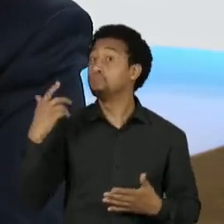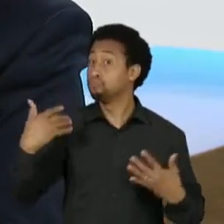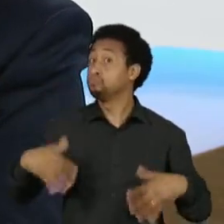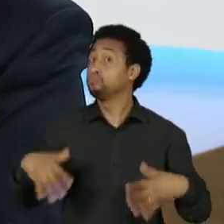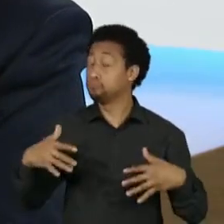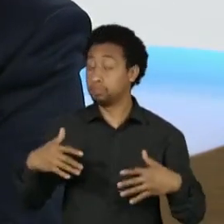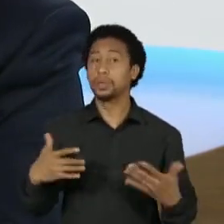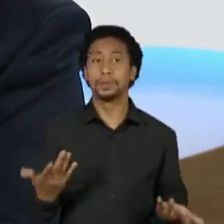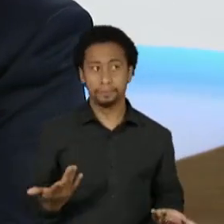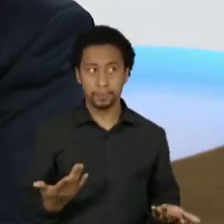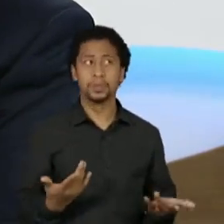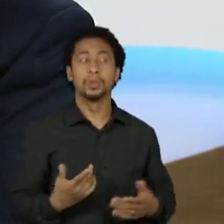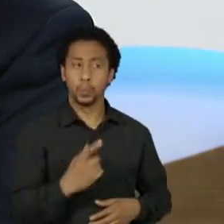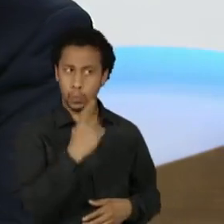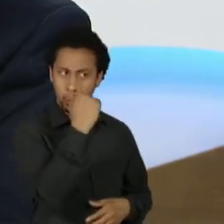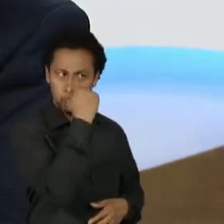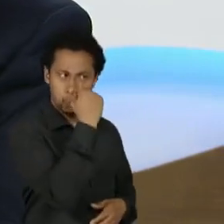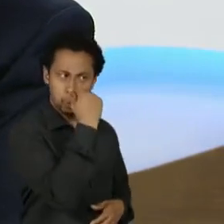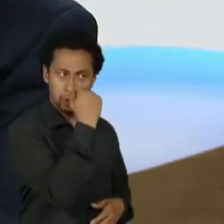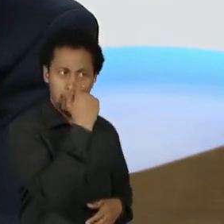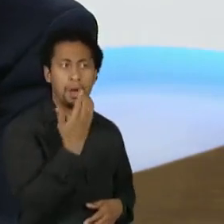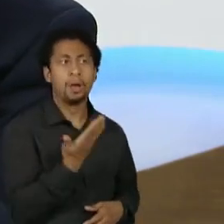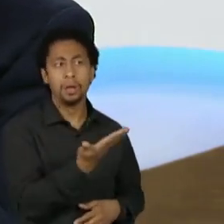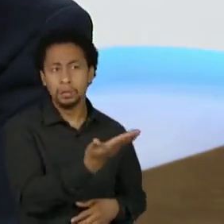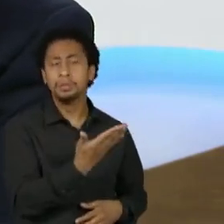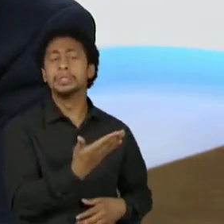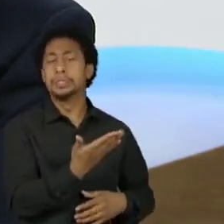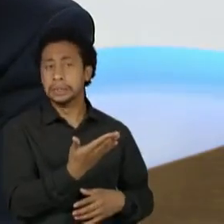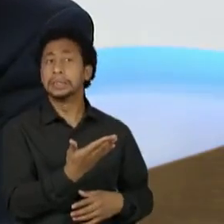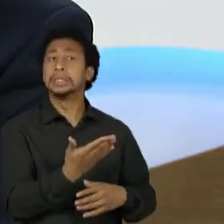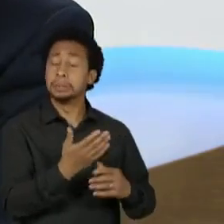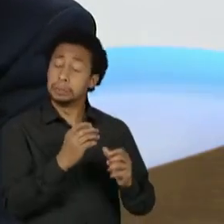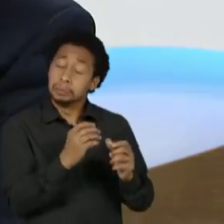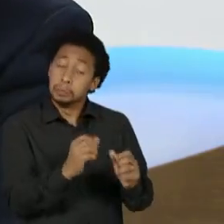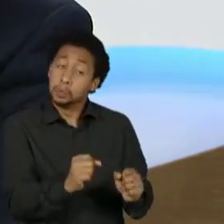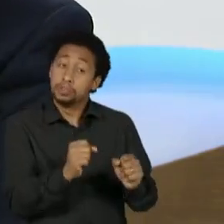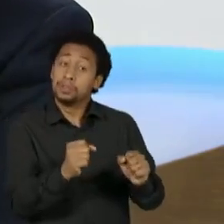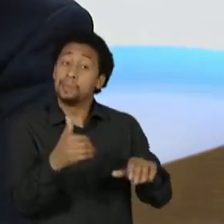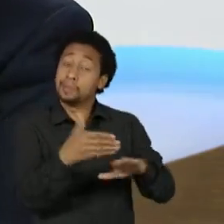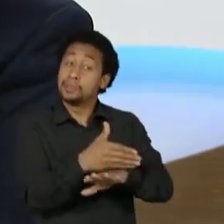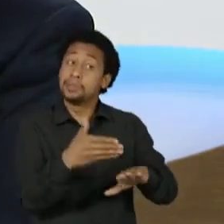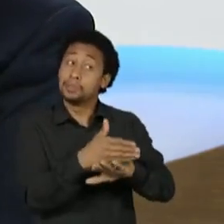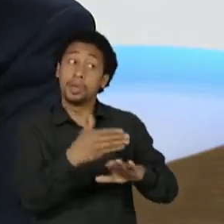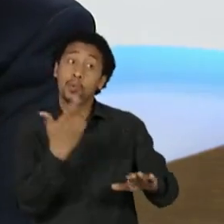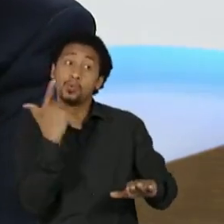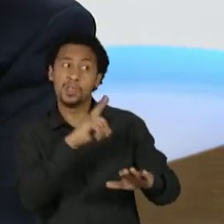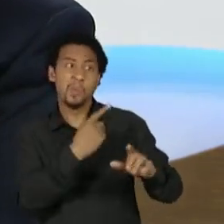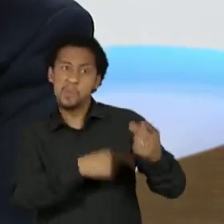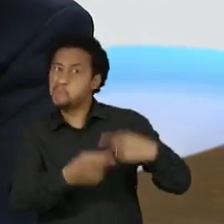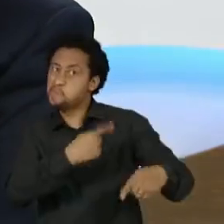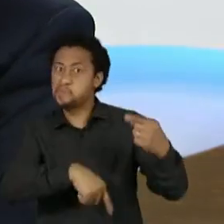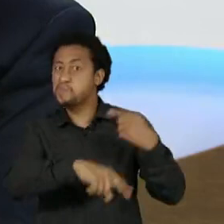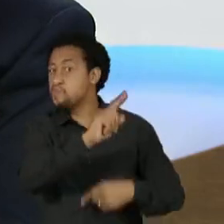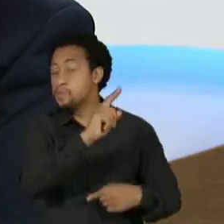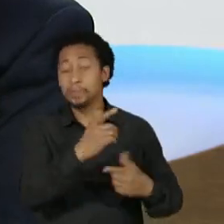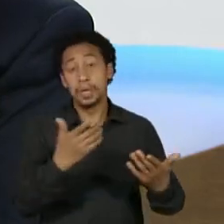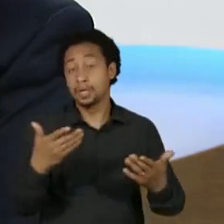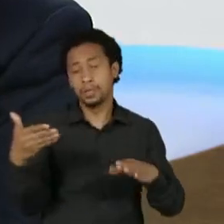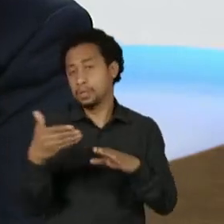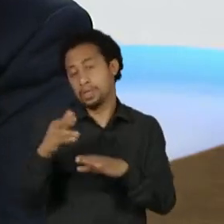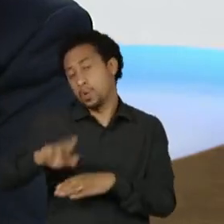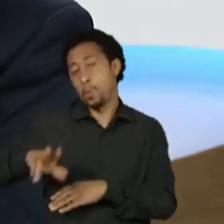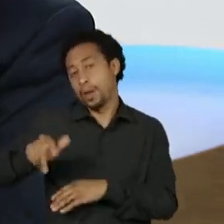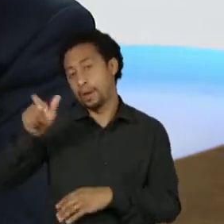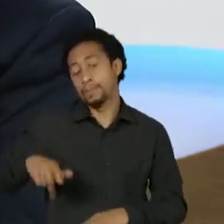política, ele não tinha nada a ver com o sentimento, com o establishment político da época, né? Só que isso mudou.